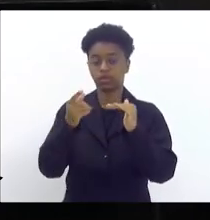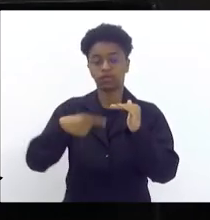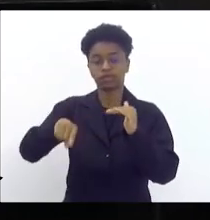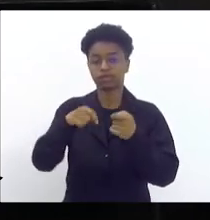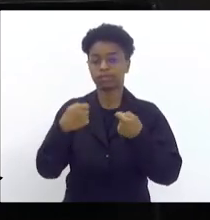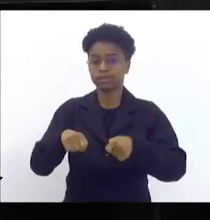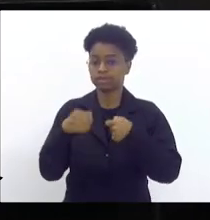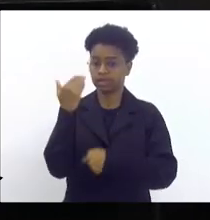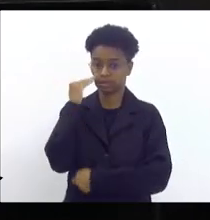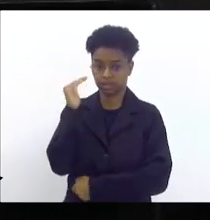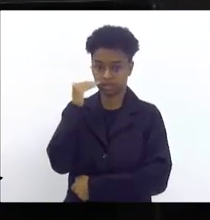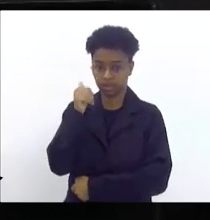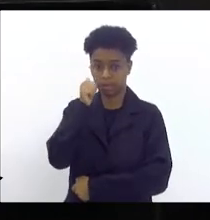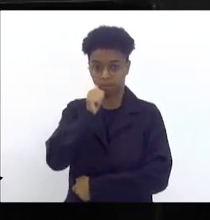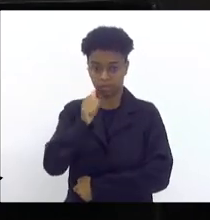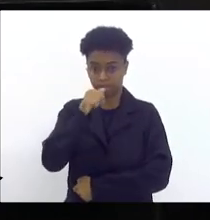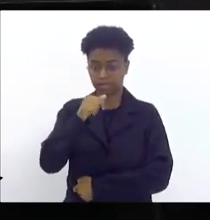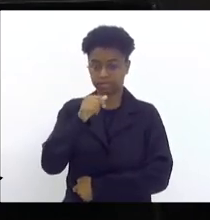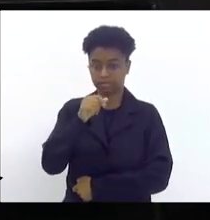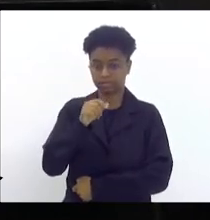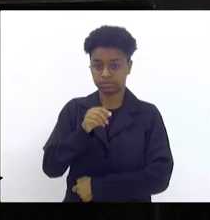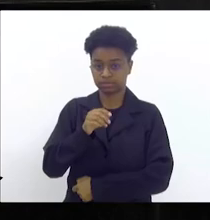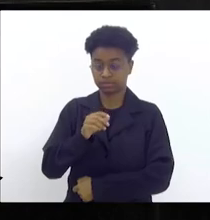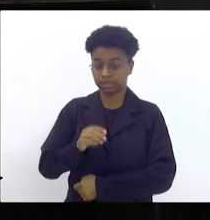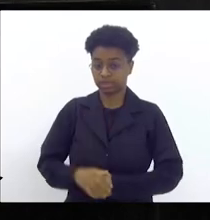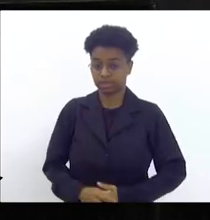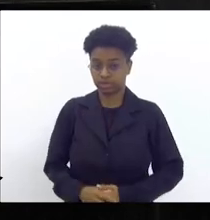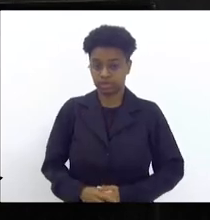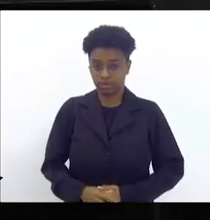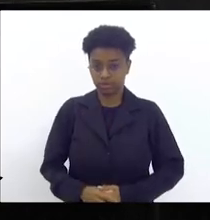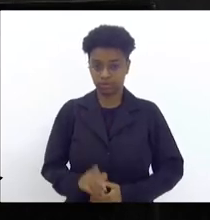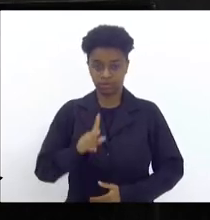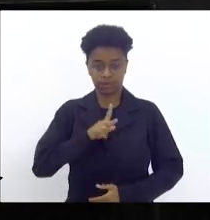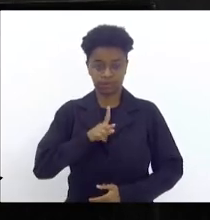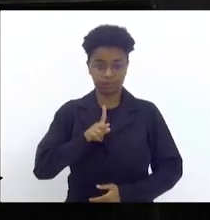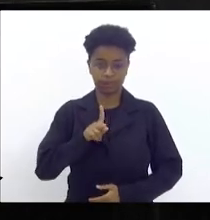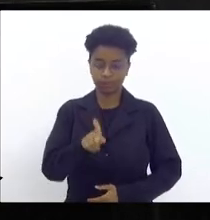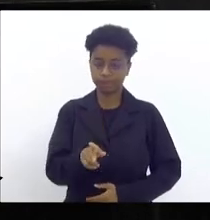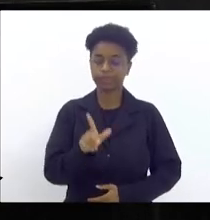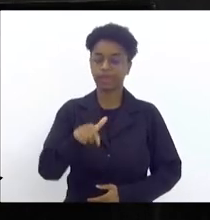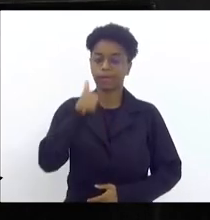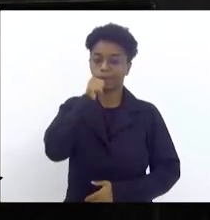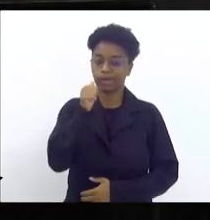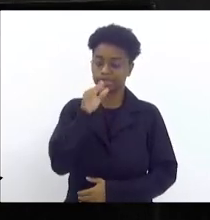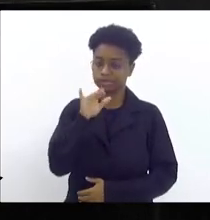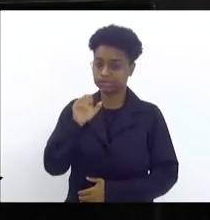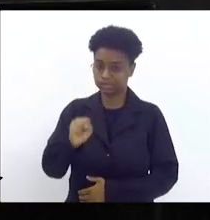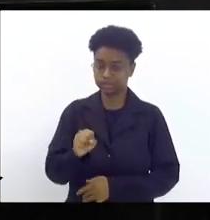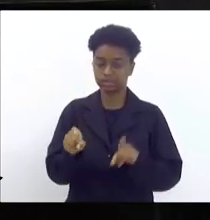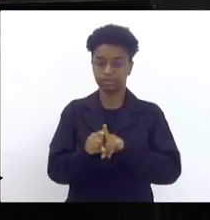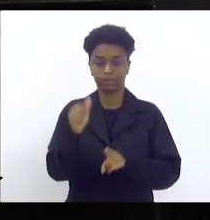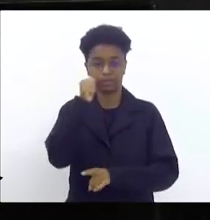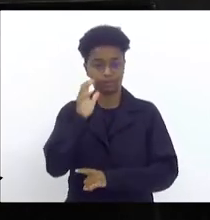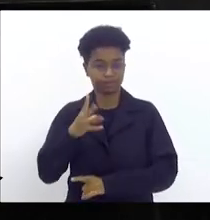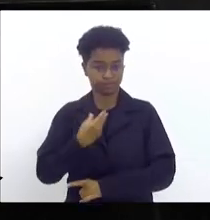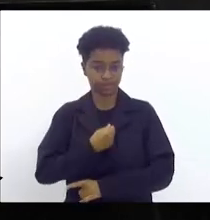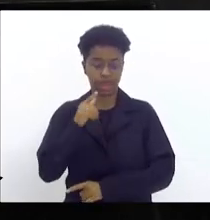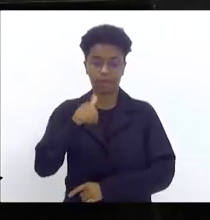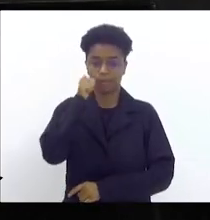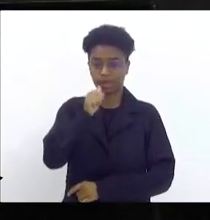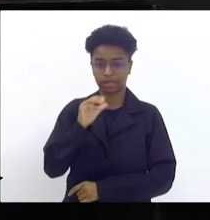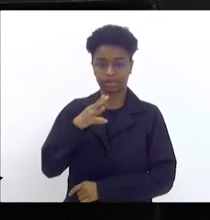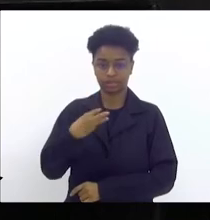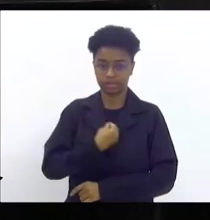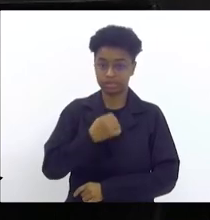que entender que mulheres cis são mulheres cis e mulheres trans são mulheres trans. Homens que se sentem